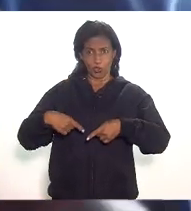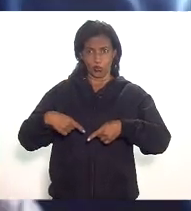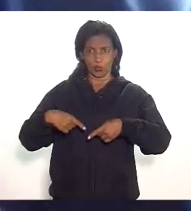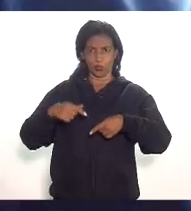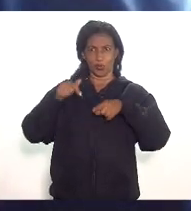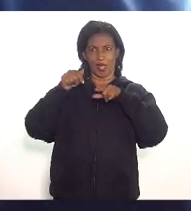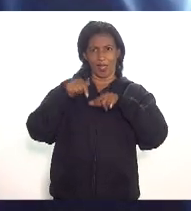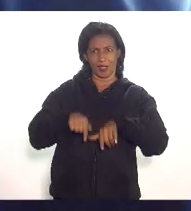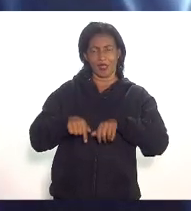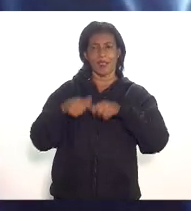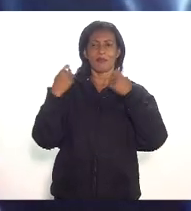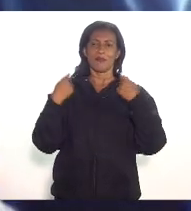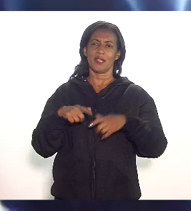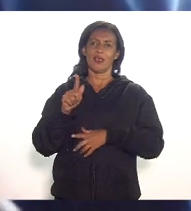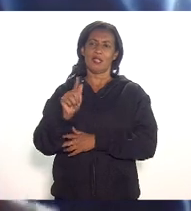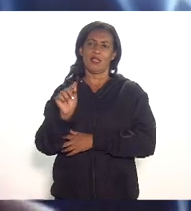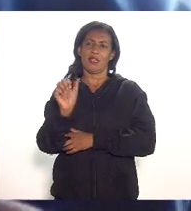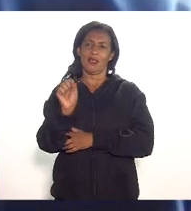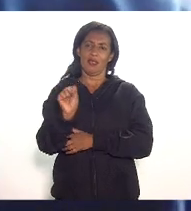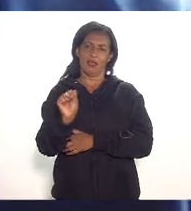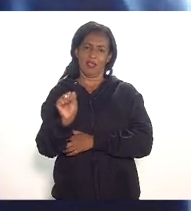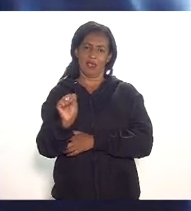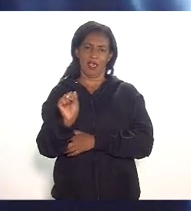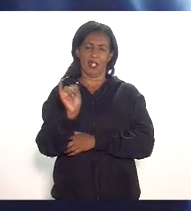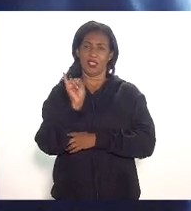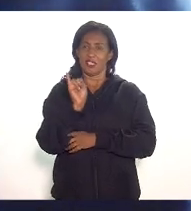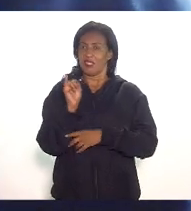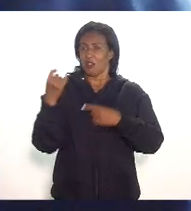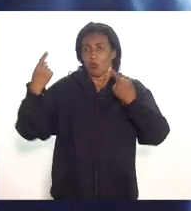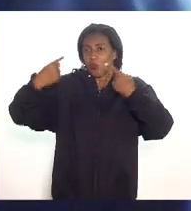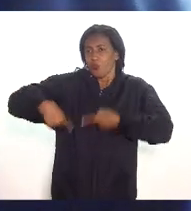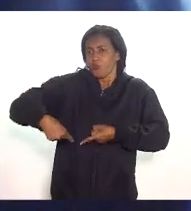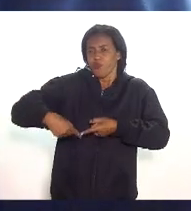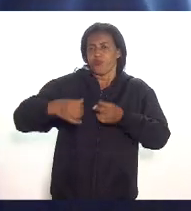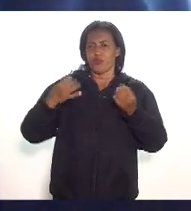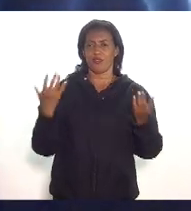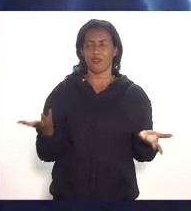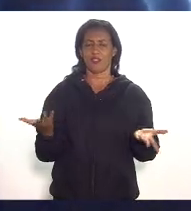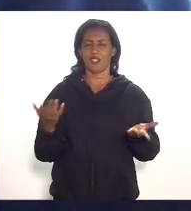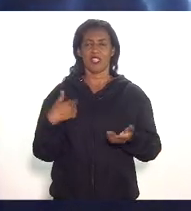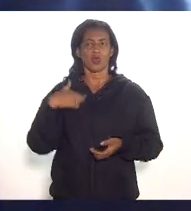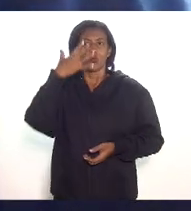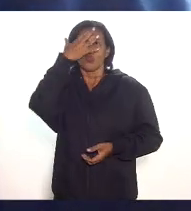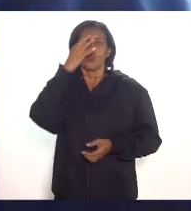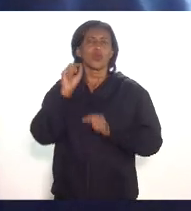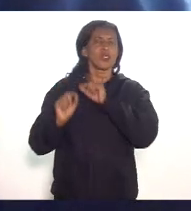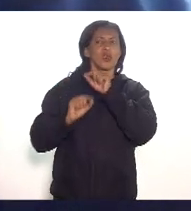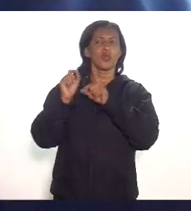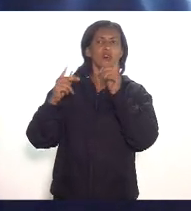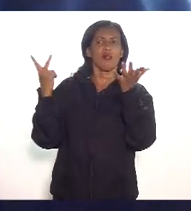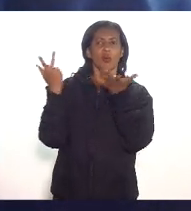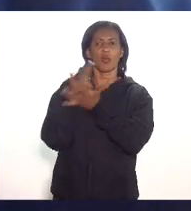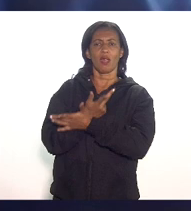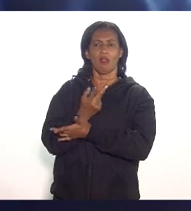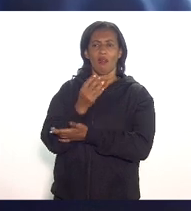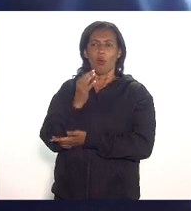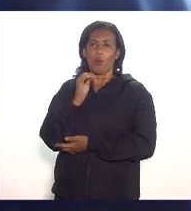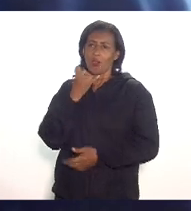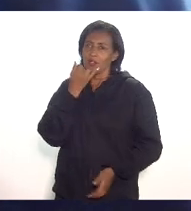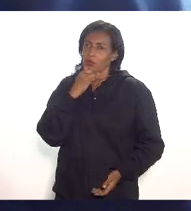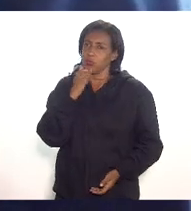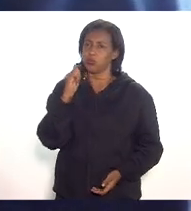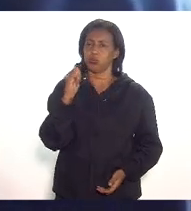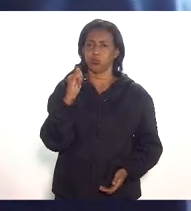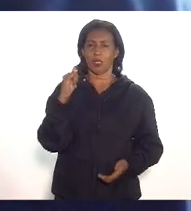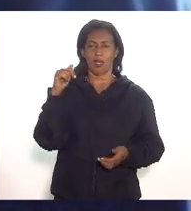isonomia do gás senão elas não vão ser competitivas aí eu não sei o que vai acontecer com essas térmicas de extrema importância para